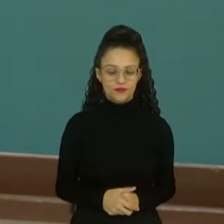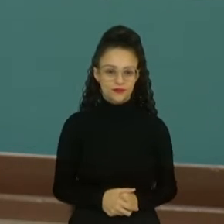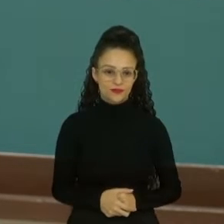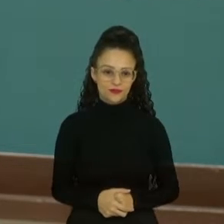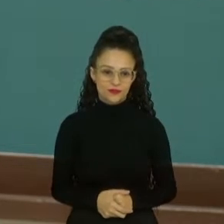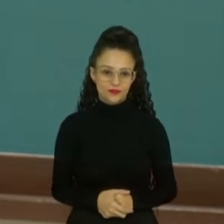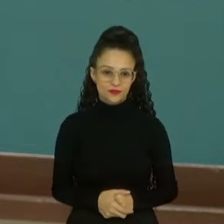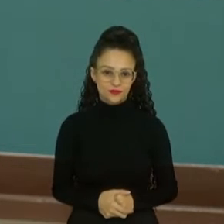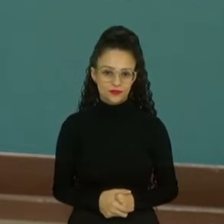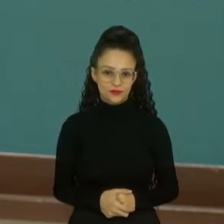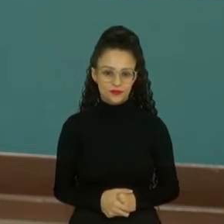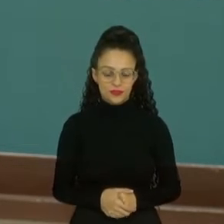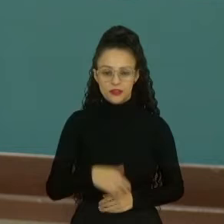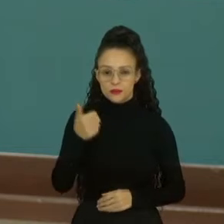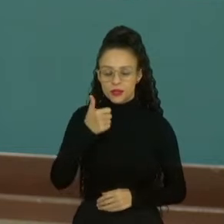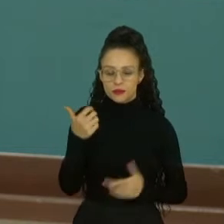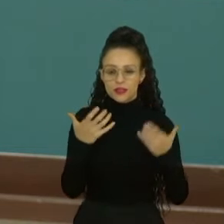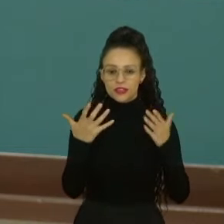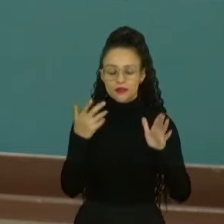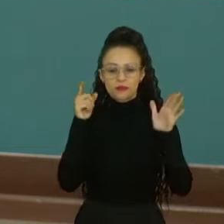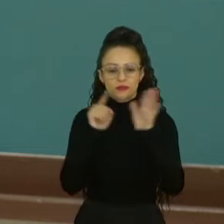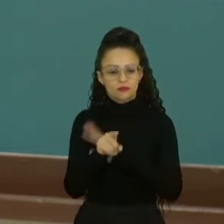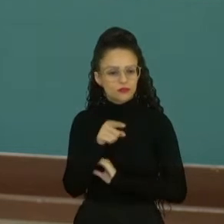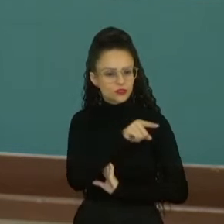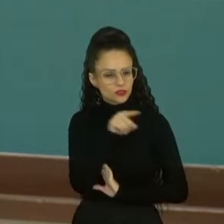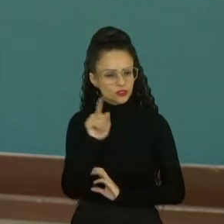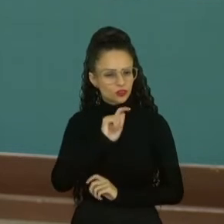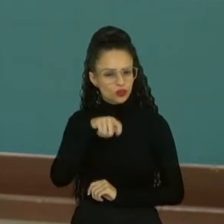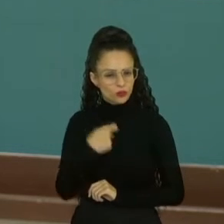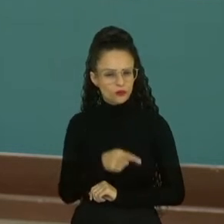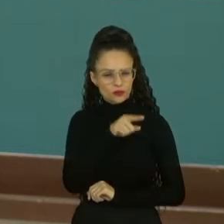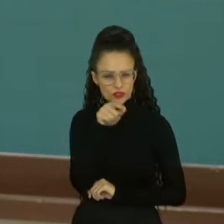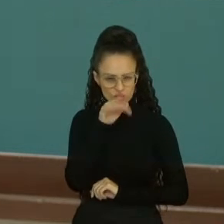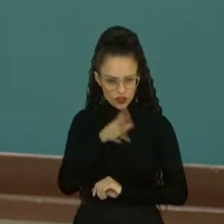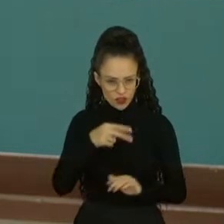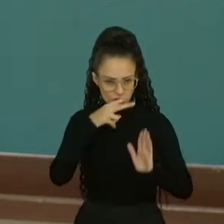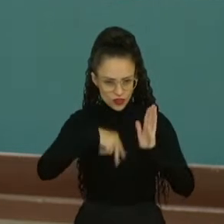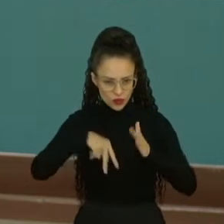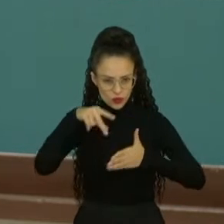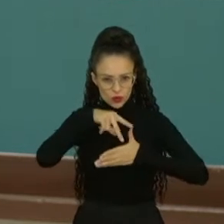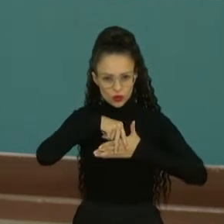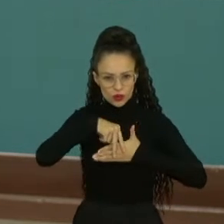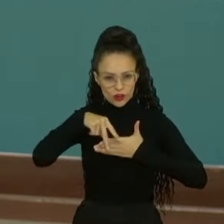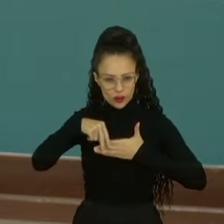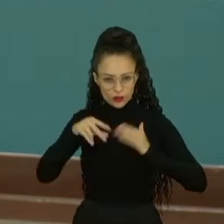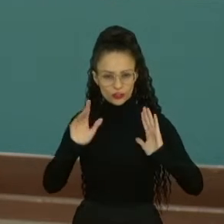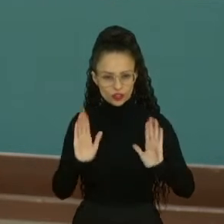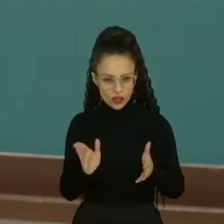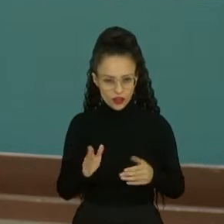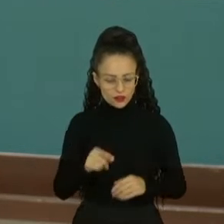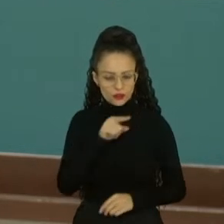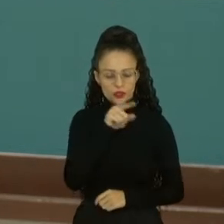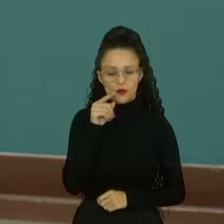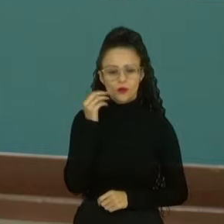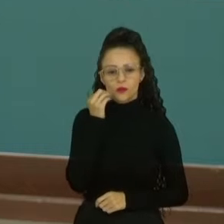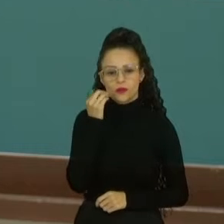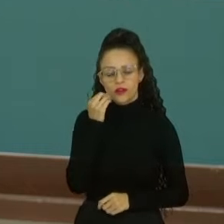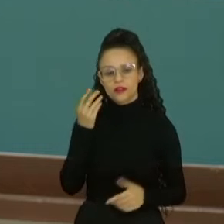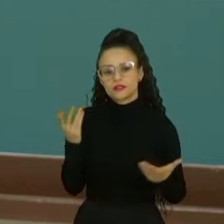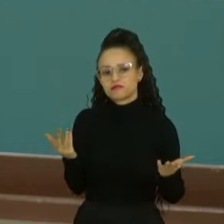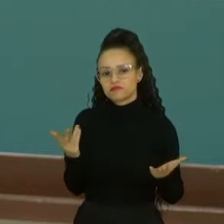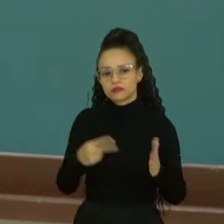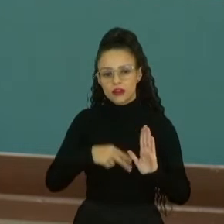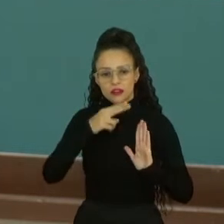Bom, primeiro quero indagar você sobre... você já leu cordéis? Já teve a oportunidade de